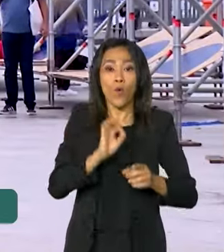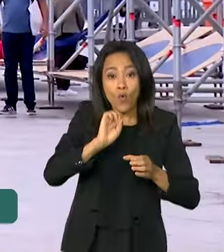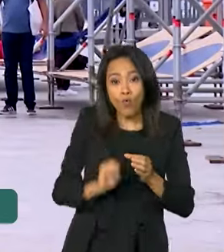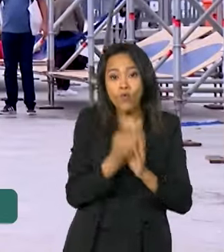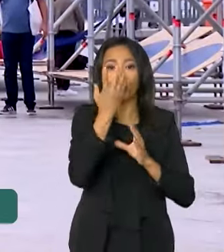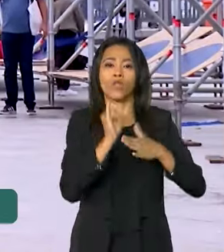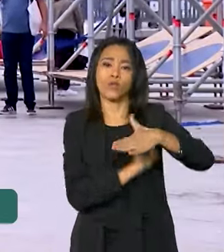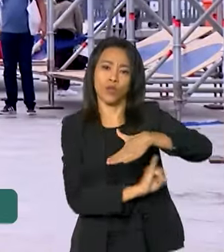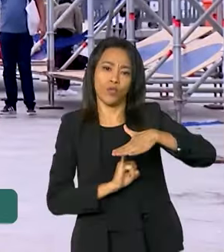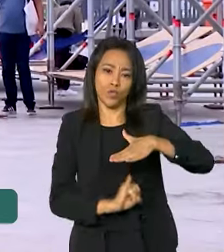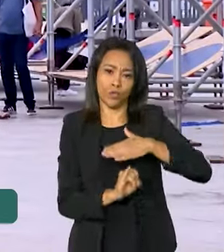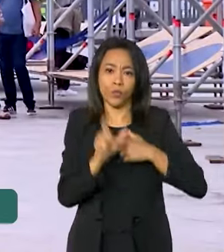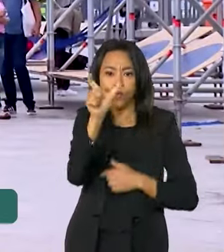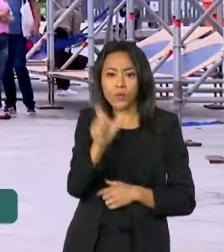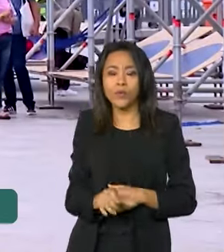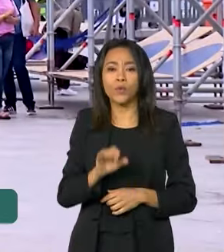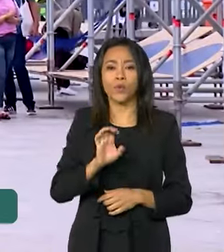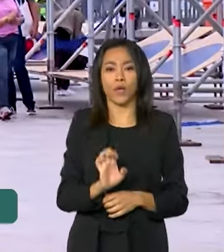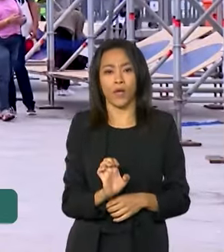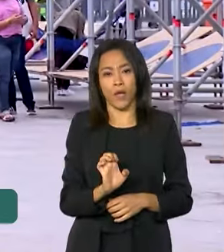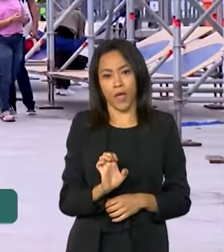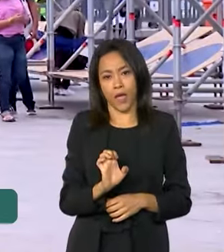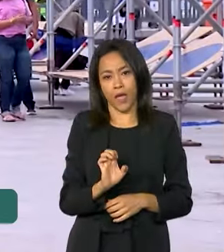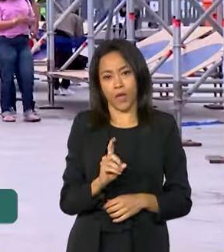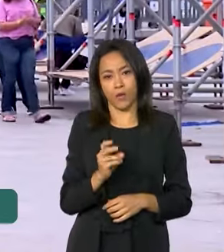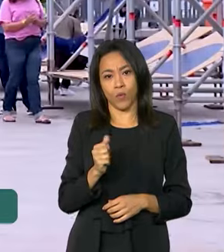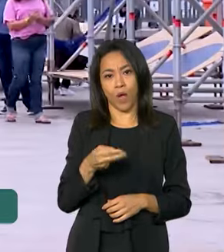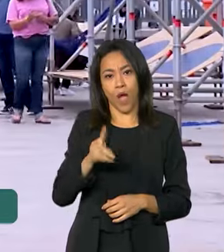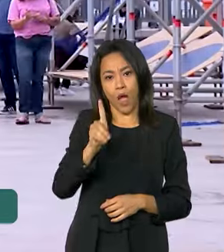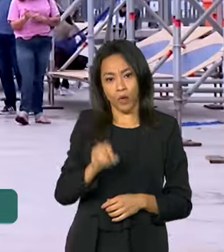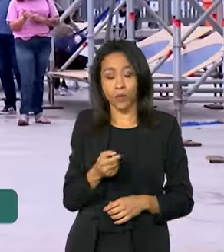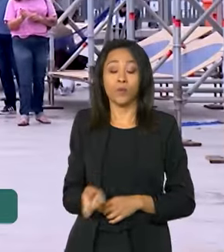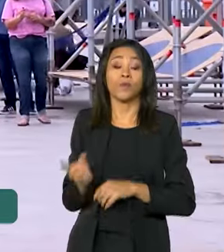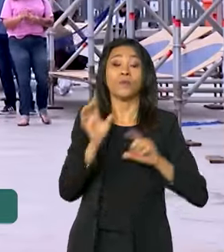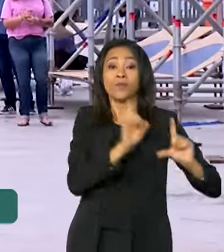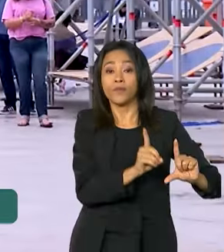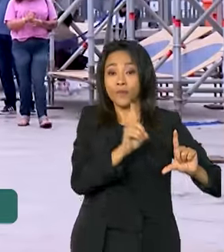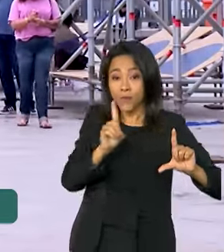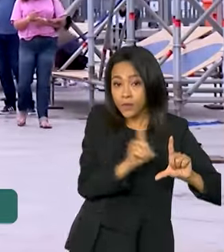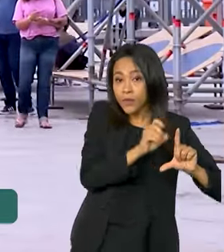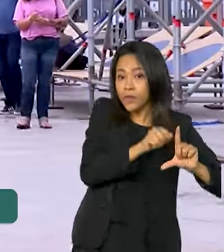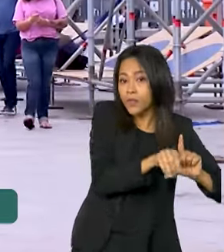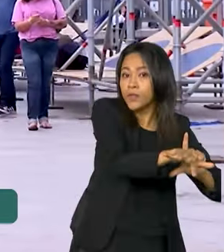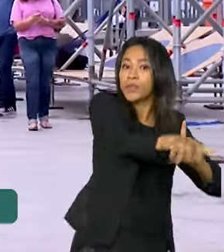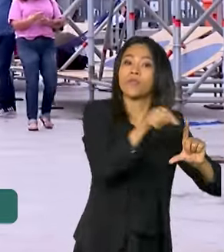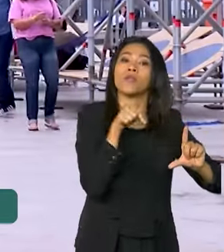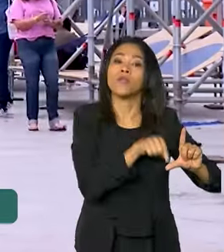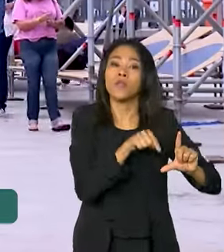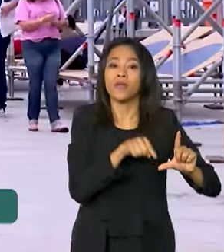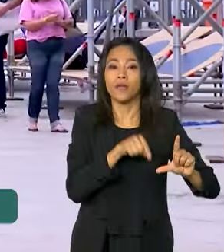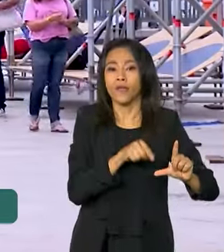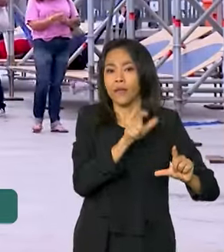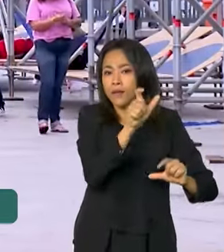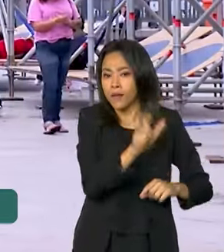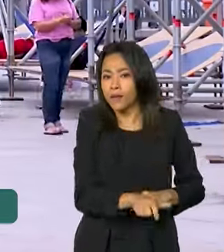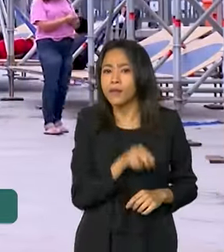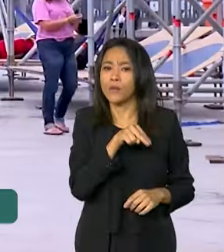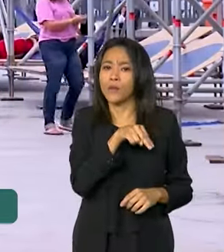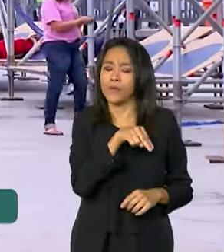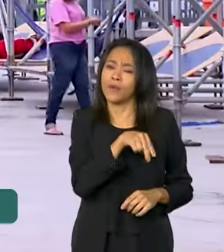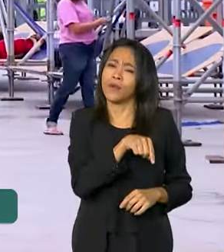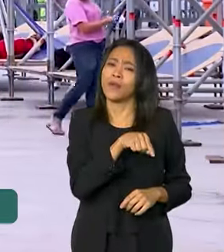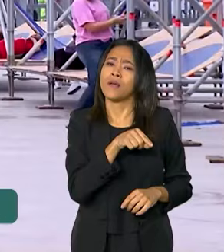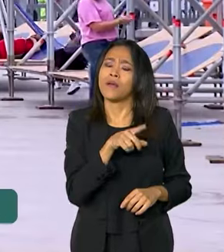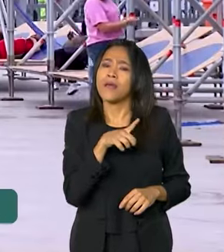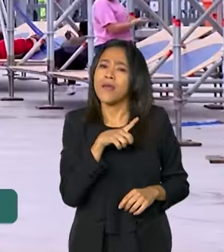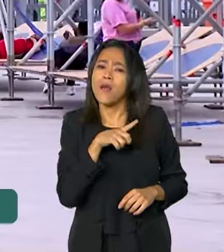Conhecimento Liberta, Eduardo Moreira, e a influenciadora digital, Natália Rodrigues, do Nati Finanças. O objetivo desse